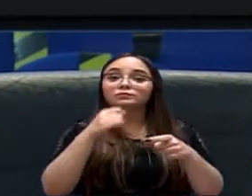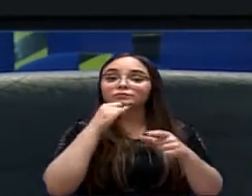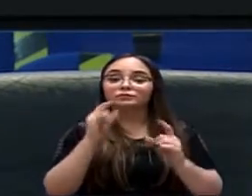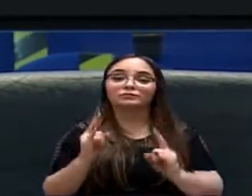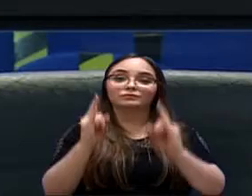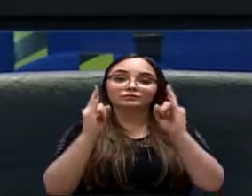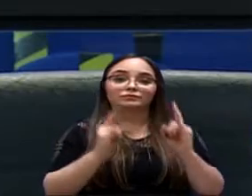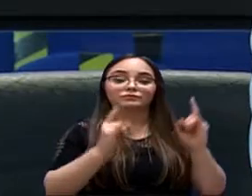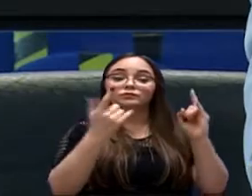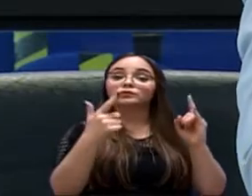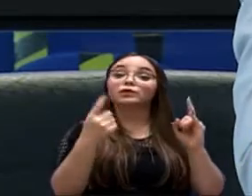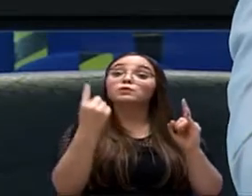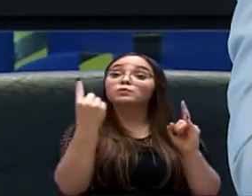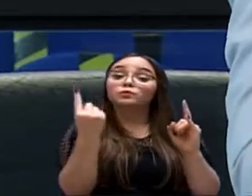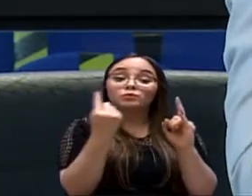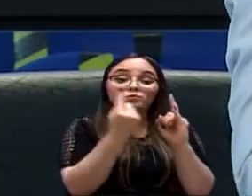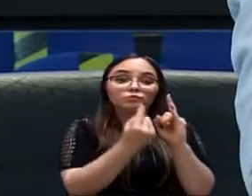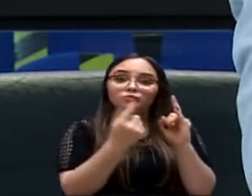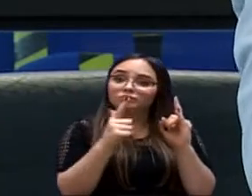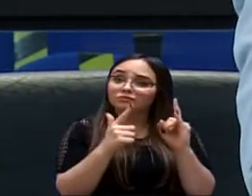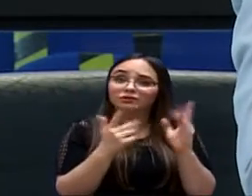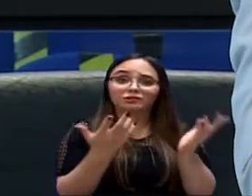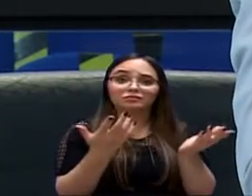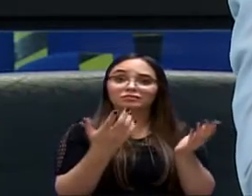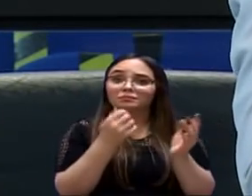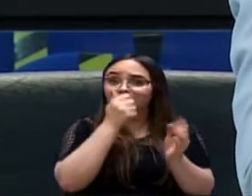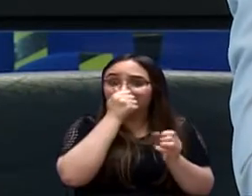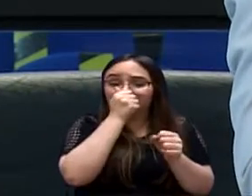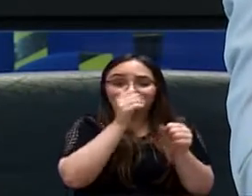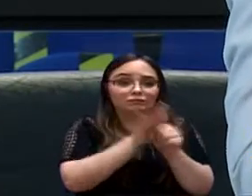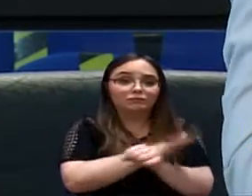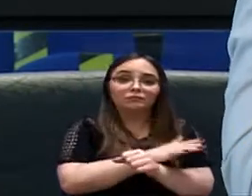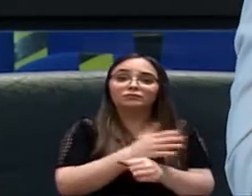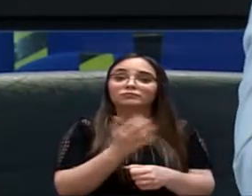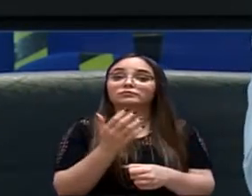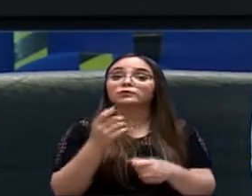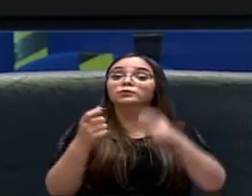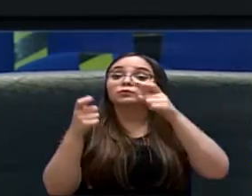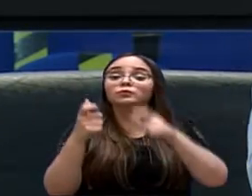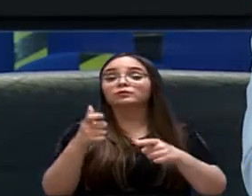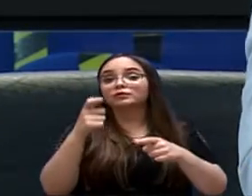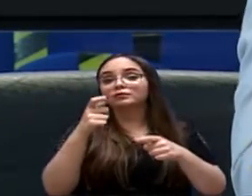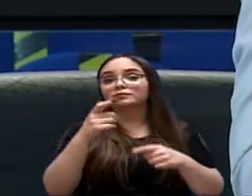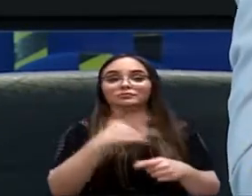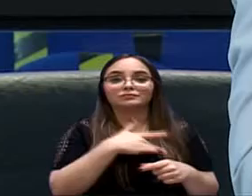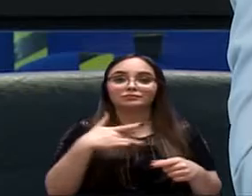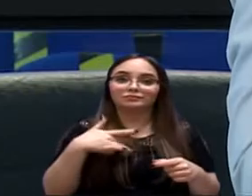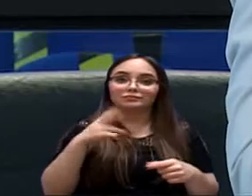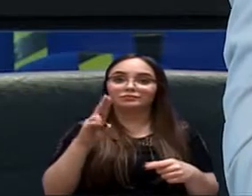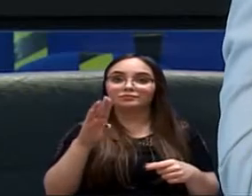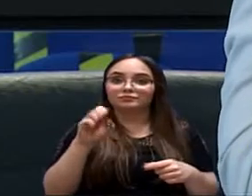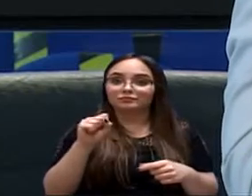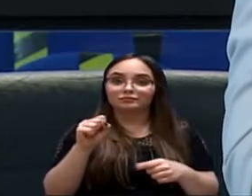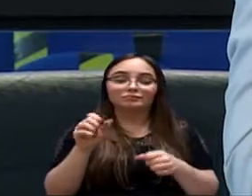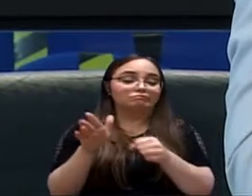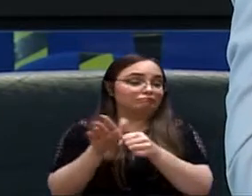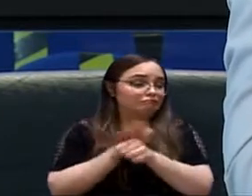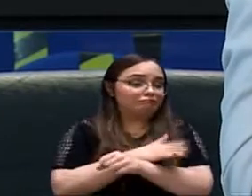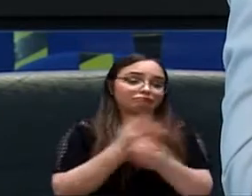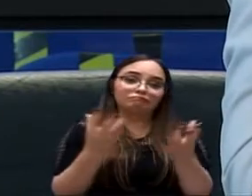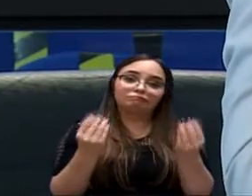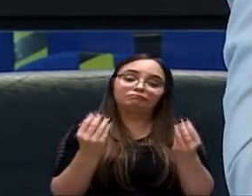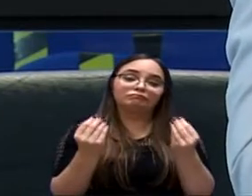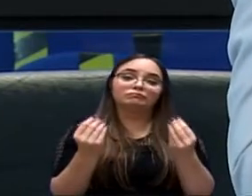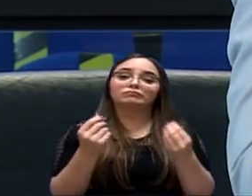habitacional, no posto de saúde para um cidadão a mais no posto de saúde, que é o segundo com o maior número de usuários do SUS,